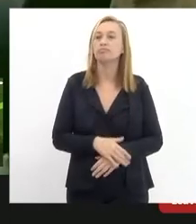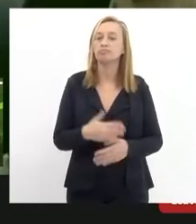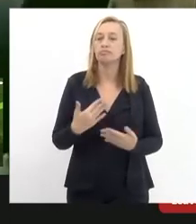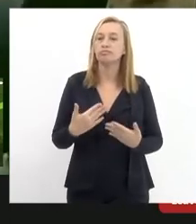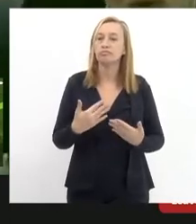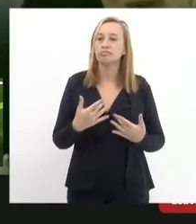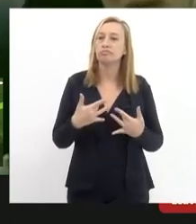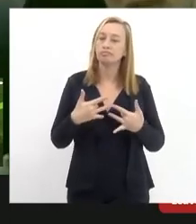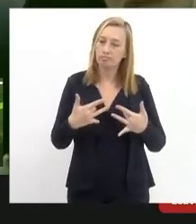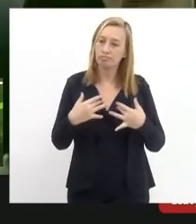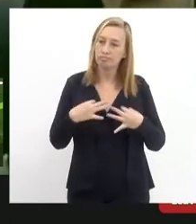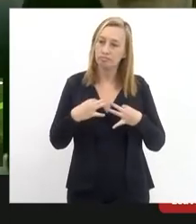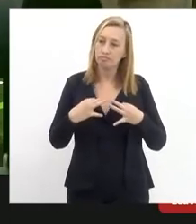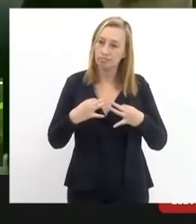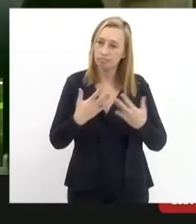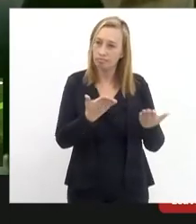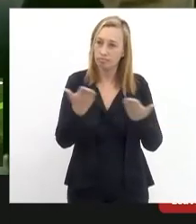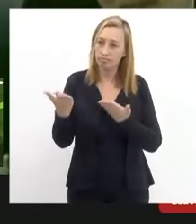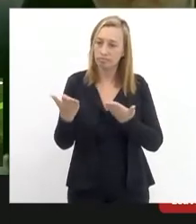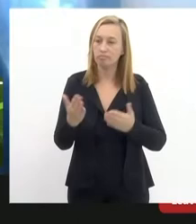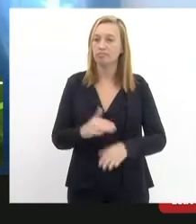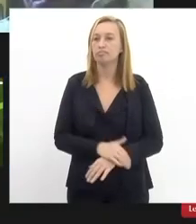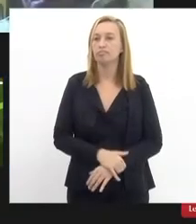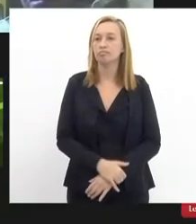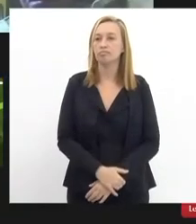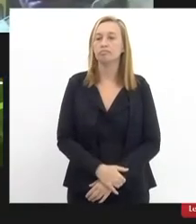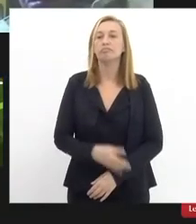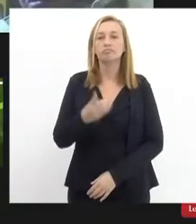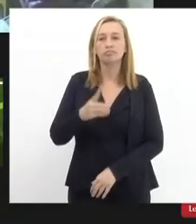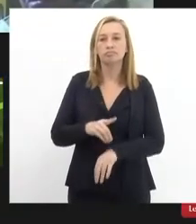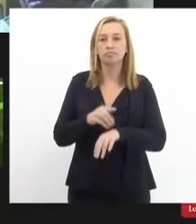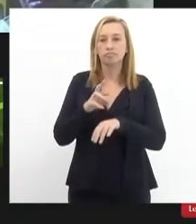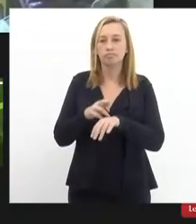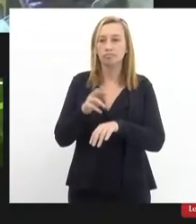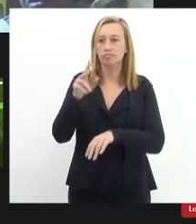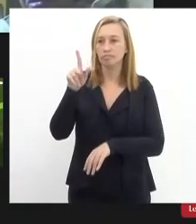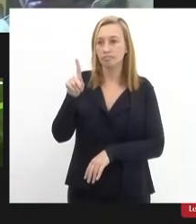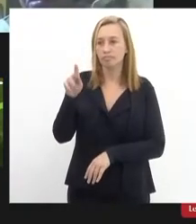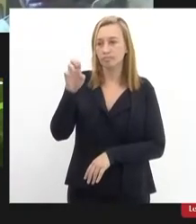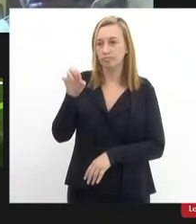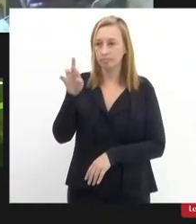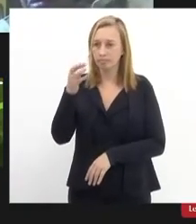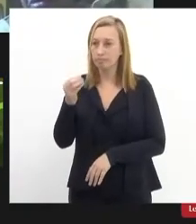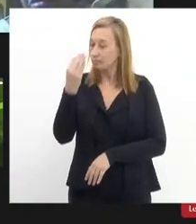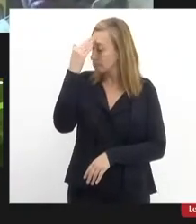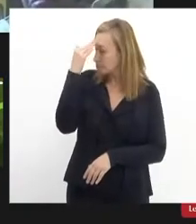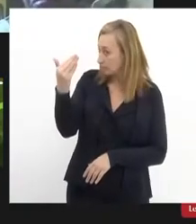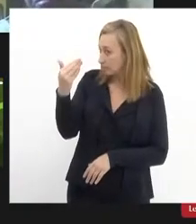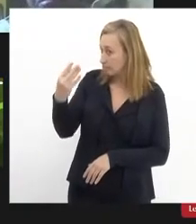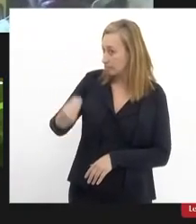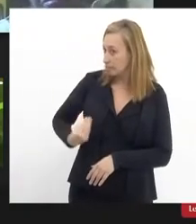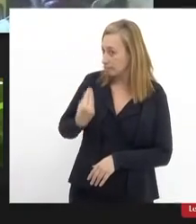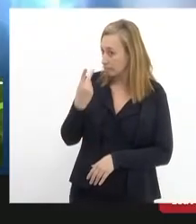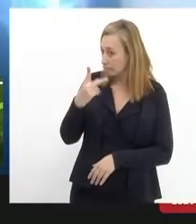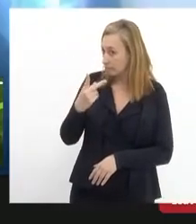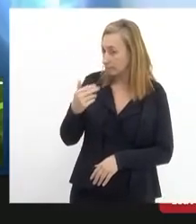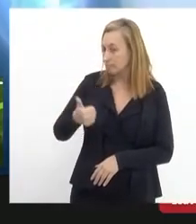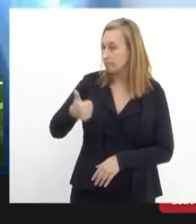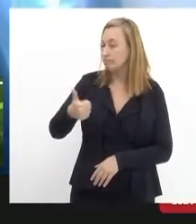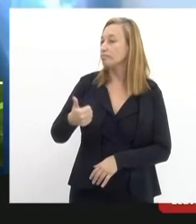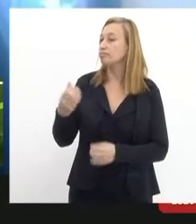dos senhores e todos os demais presentes doutor Pedro Castilho primeiro obrigado pela sua presença pelos seus